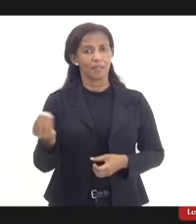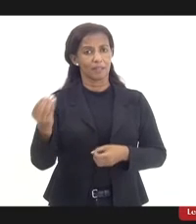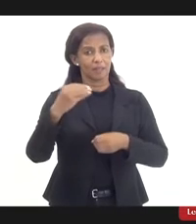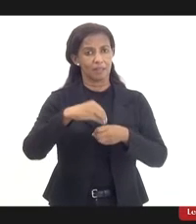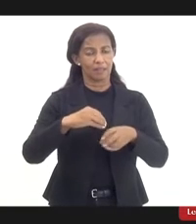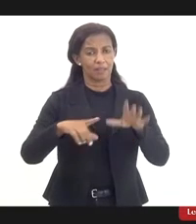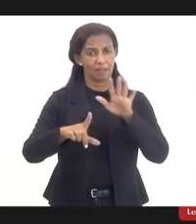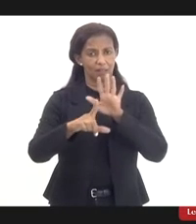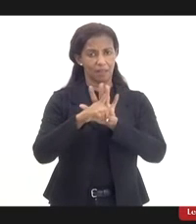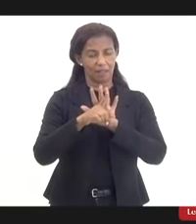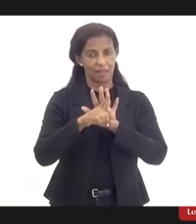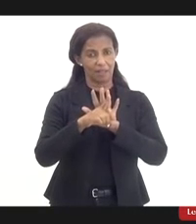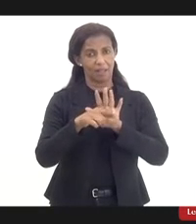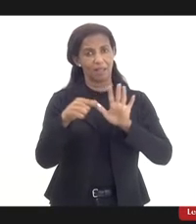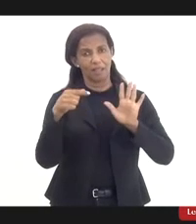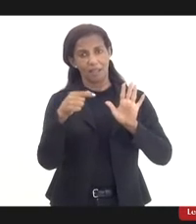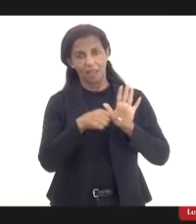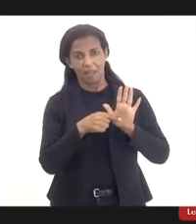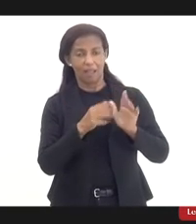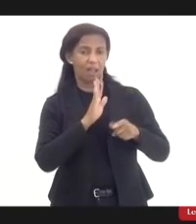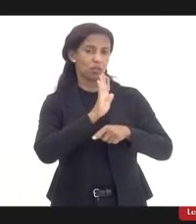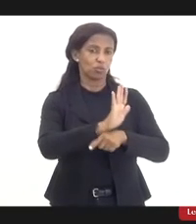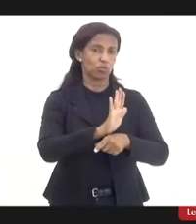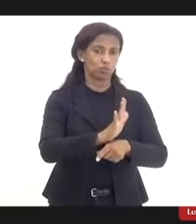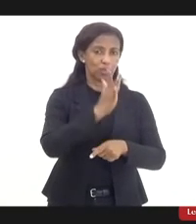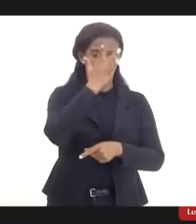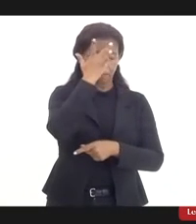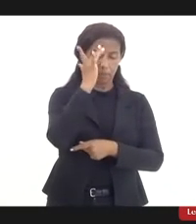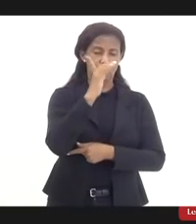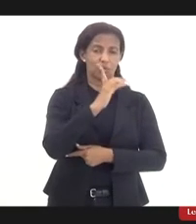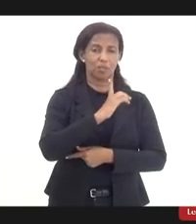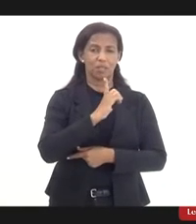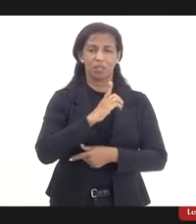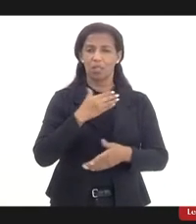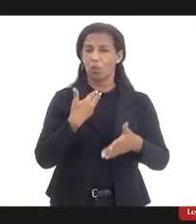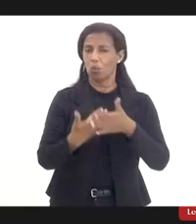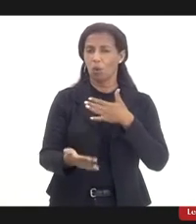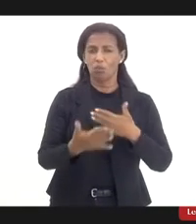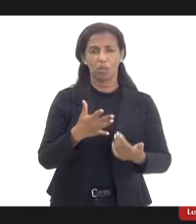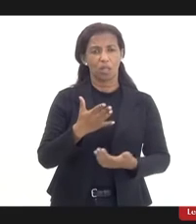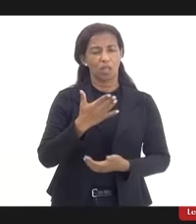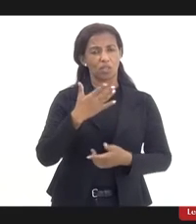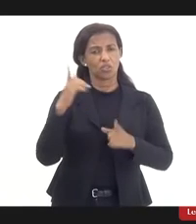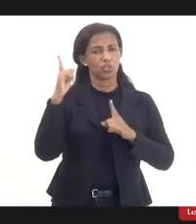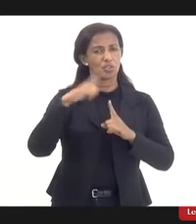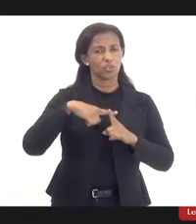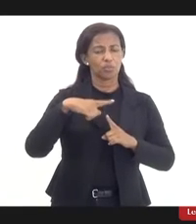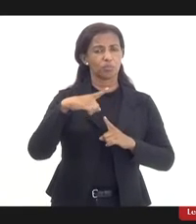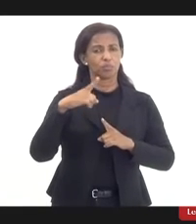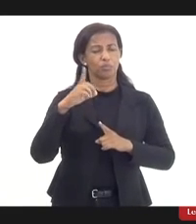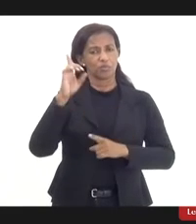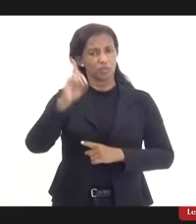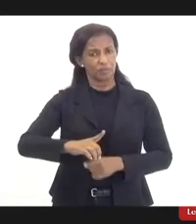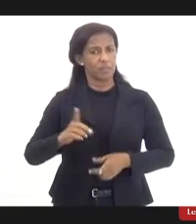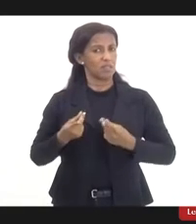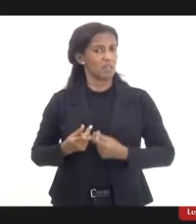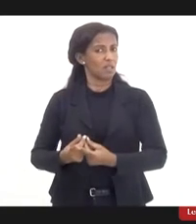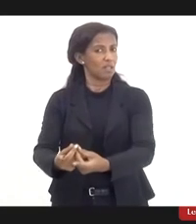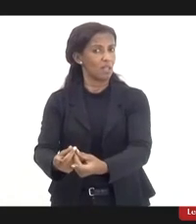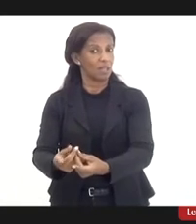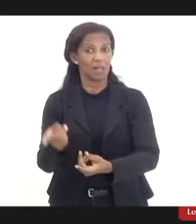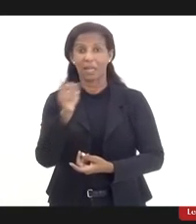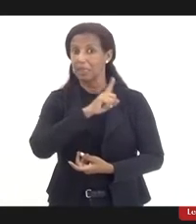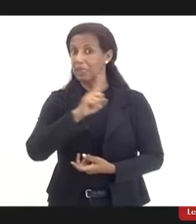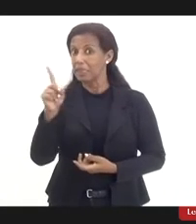lei, a finalidade da lei é beneficiar aquela pessoa que tem qualquer tipo de deficiência permanente, não